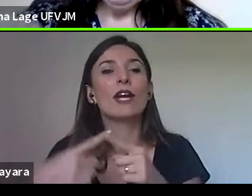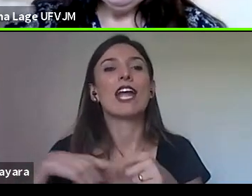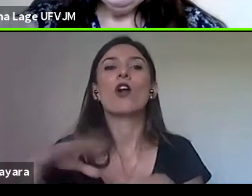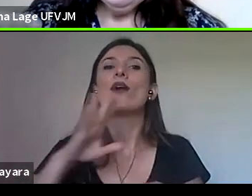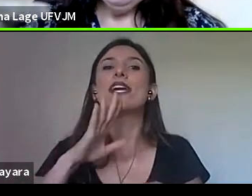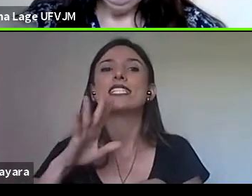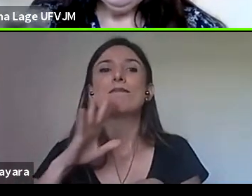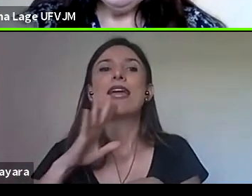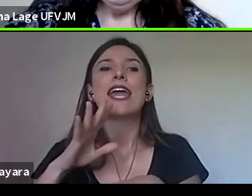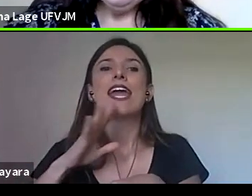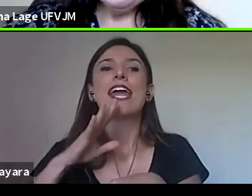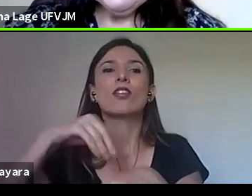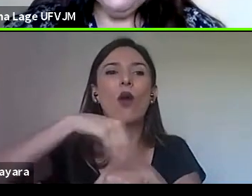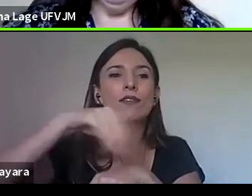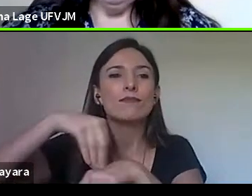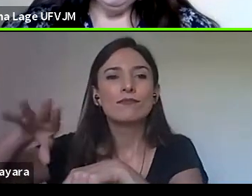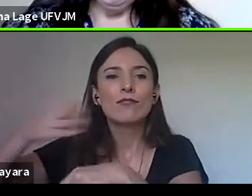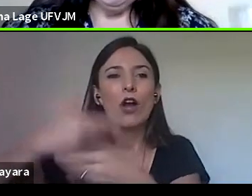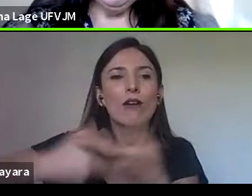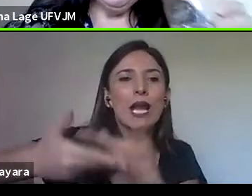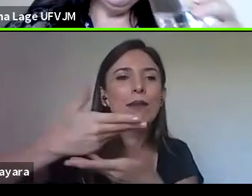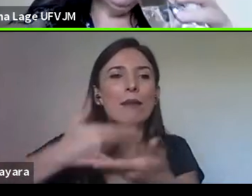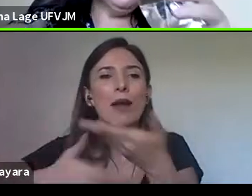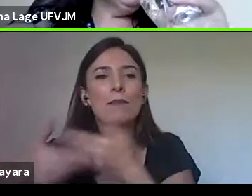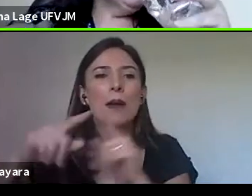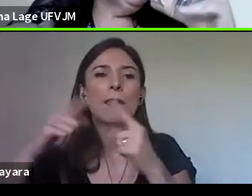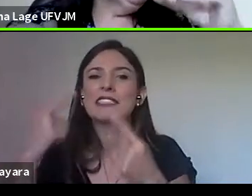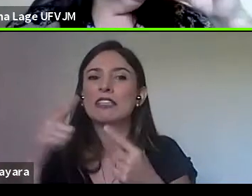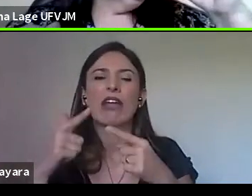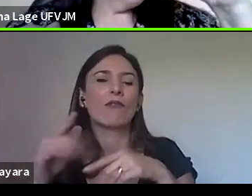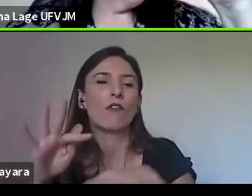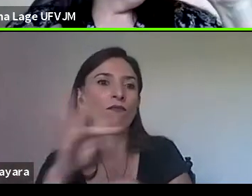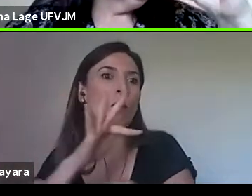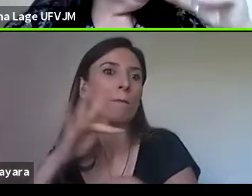regularização, vamos dizer assim, tá?